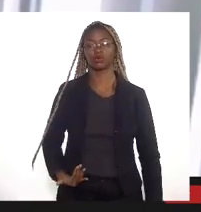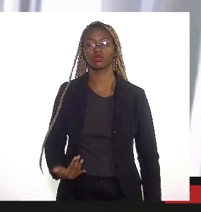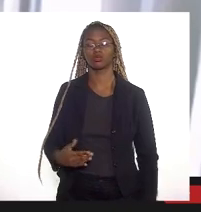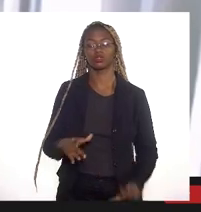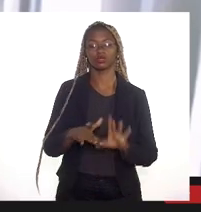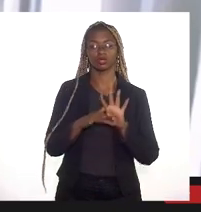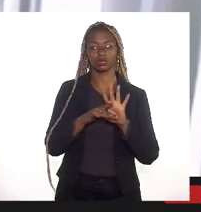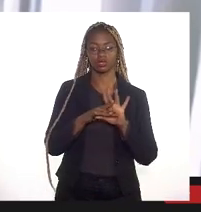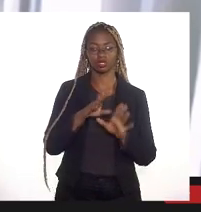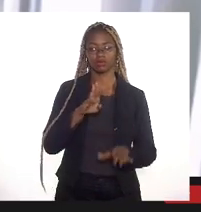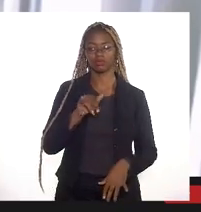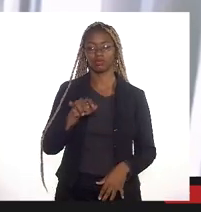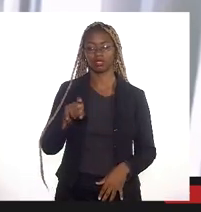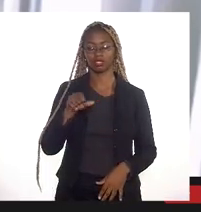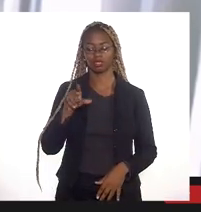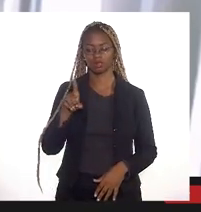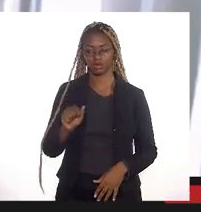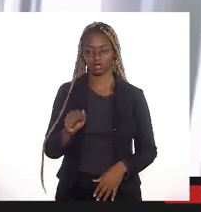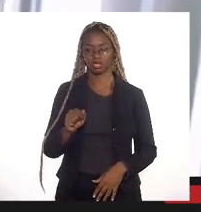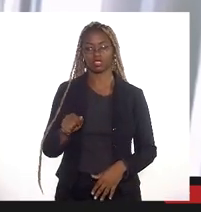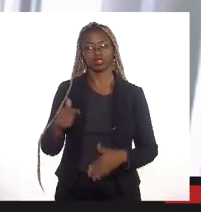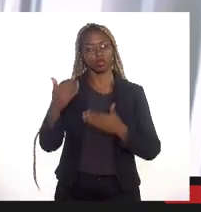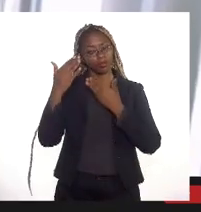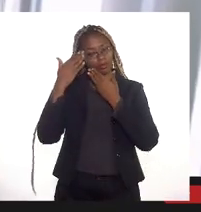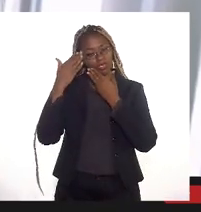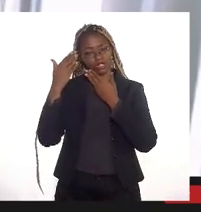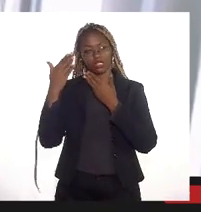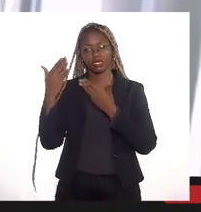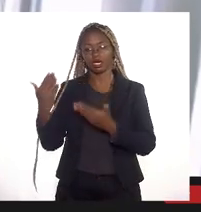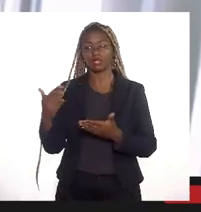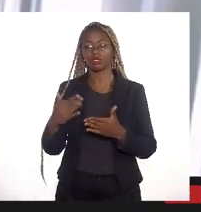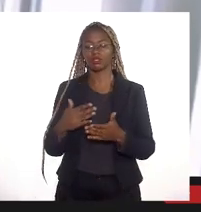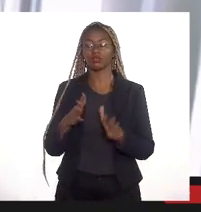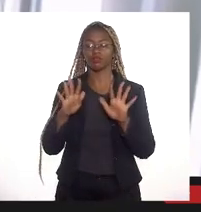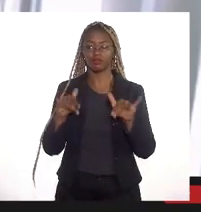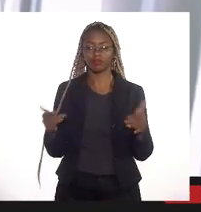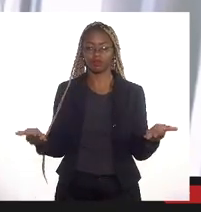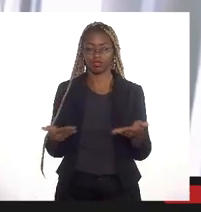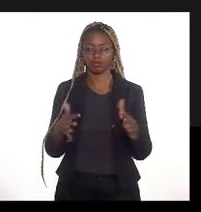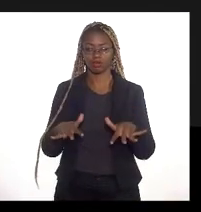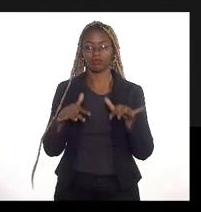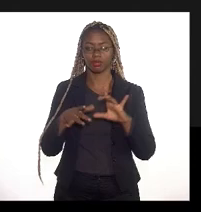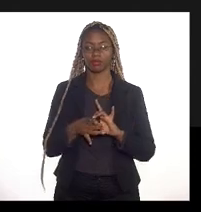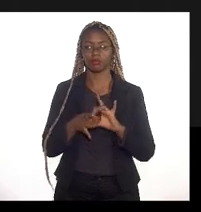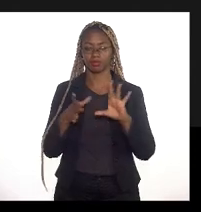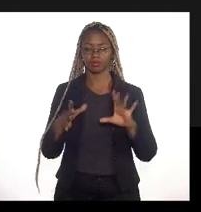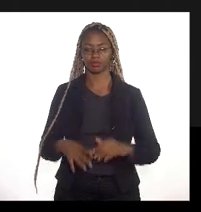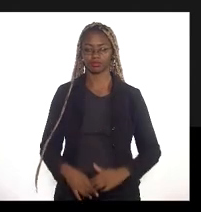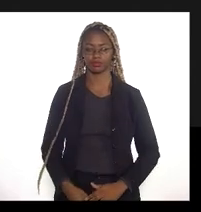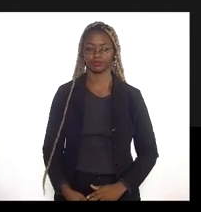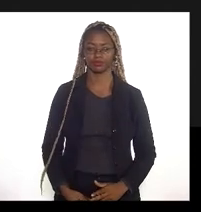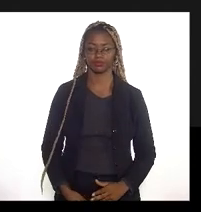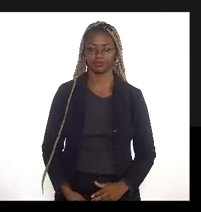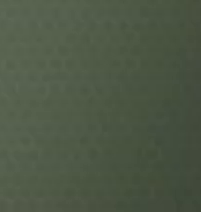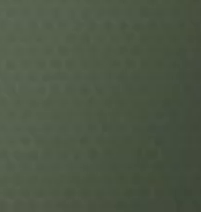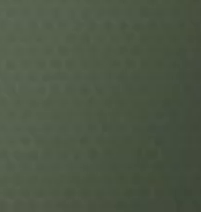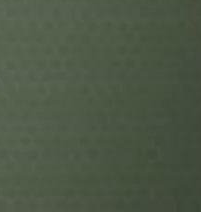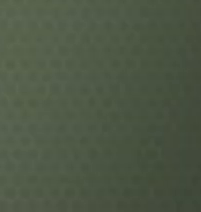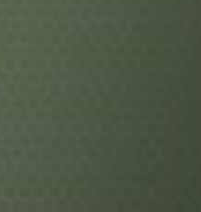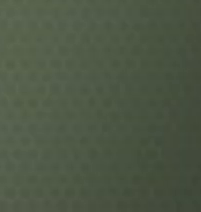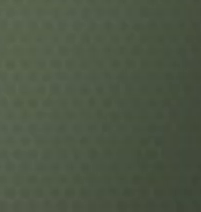da Baixada e da região metropolitana do Rio de Janeiro muito obrigado declaro encerrada a presente audiência pública E aí